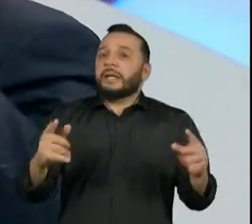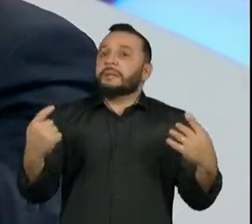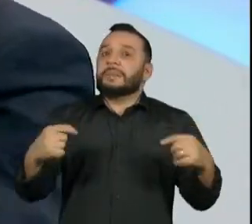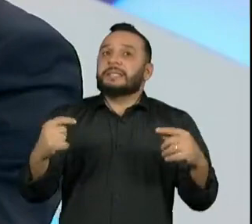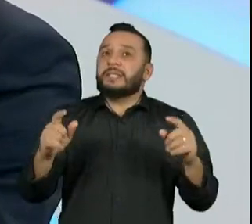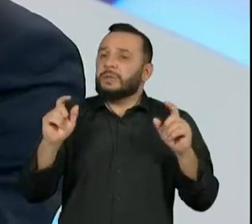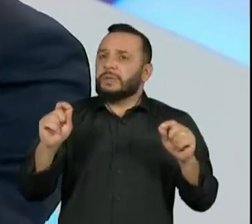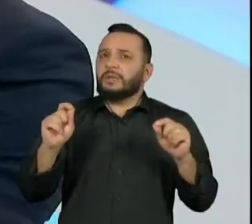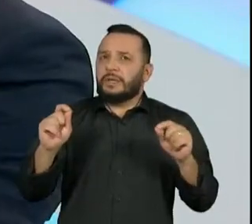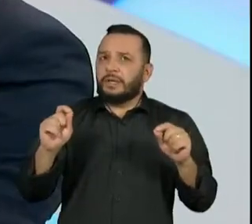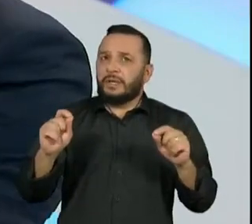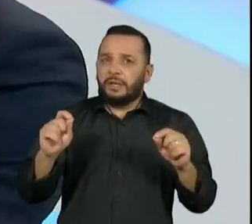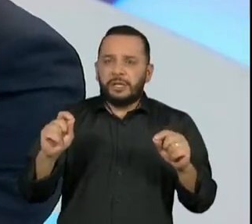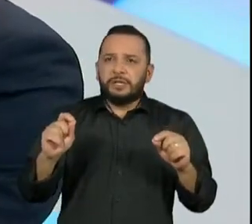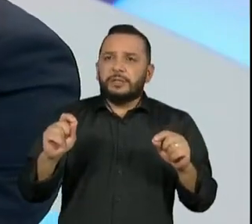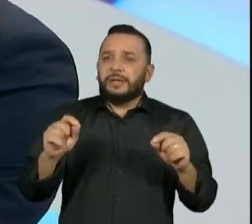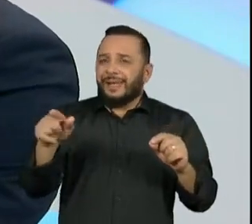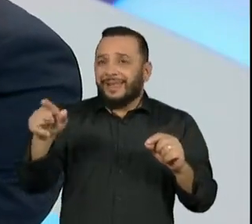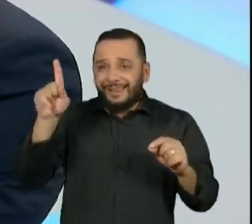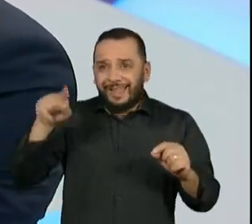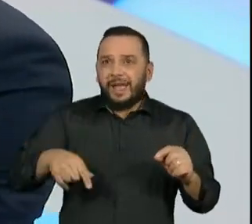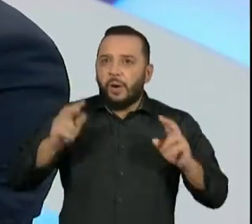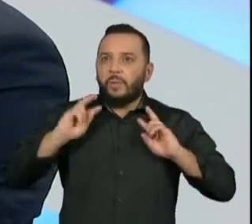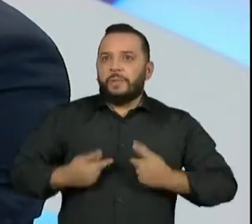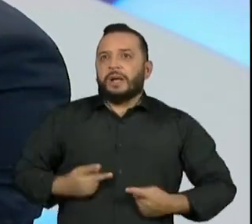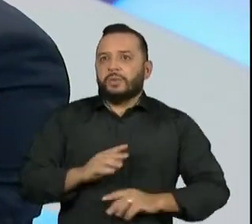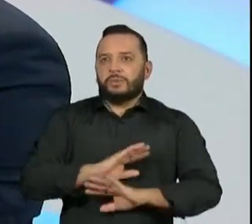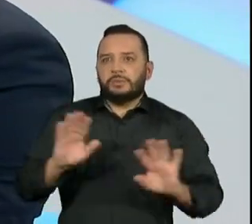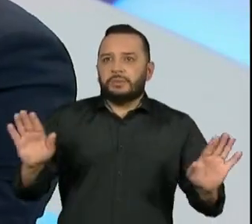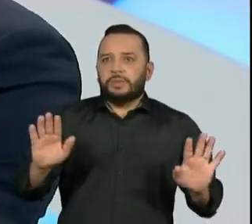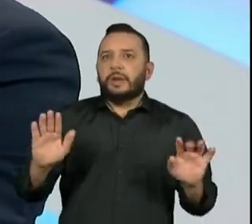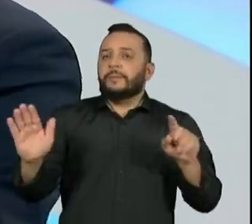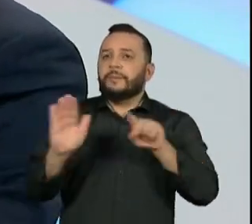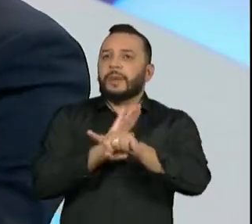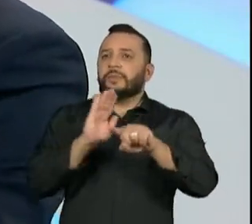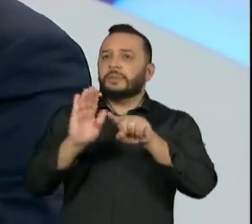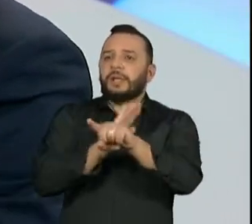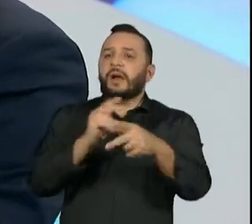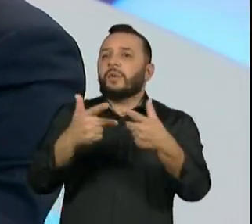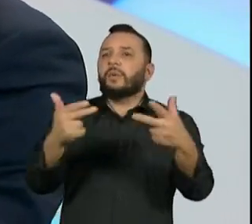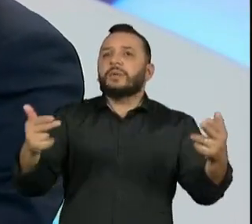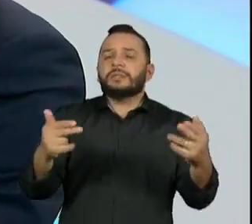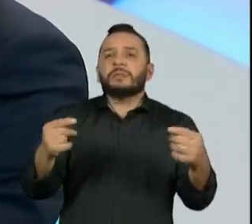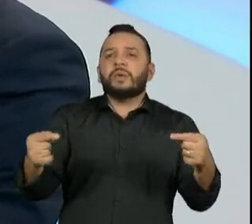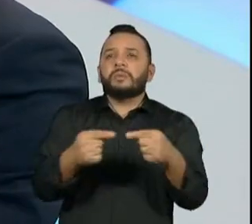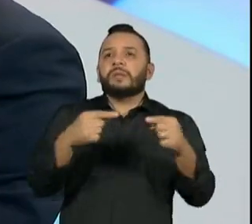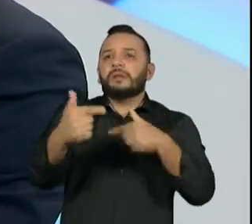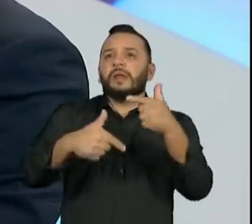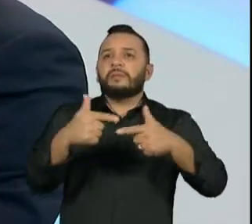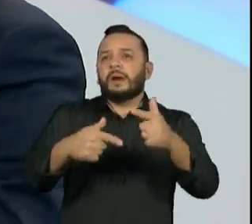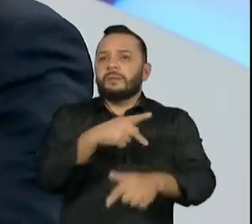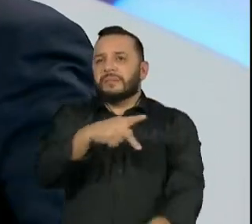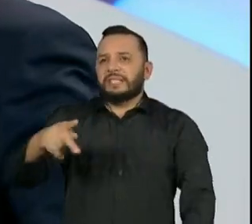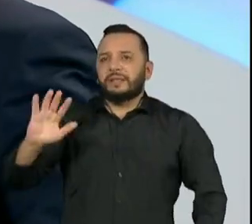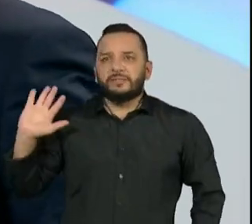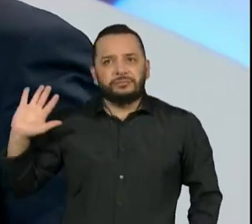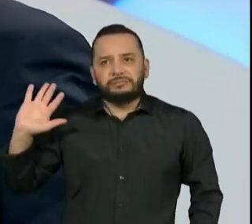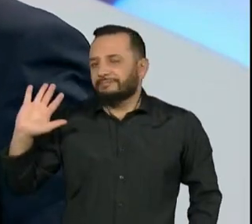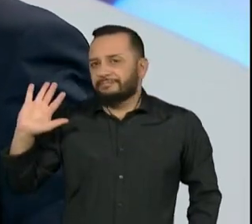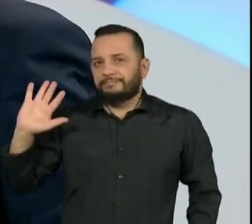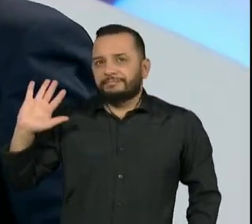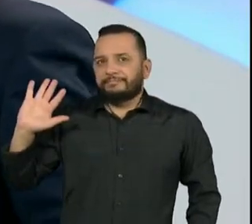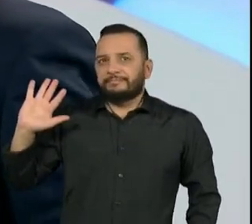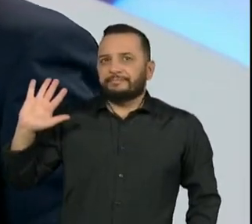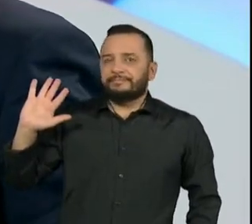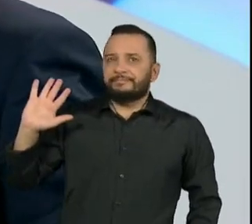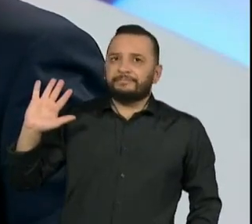reduzi-lo a um ser humano. Com uma retórica que seja uma retórica racional. E, por